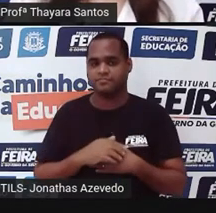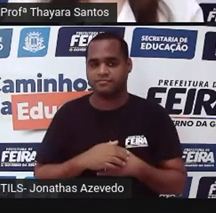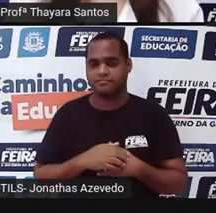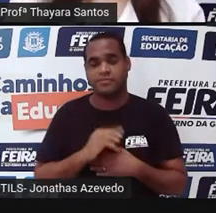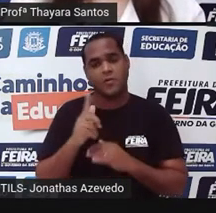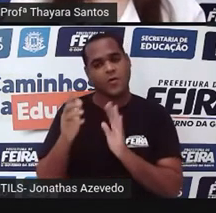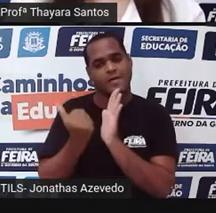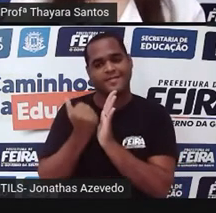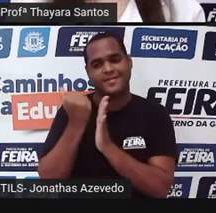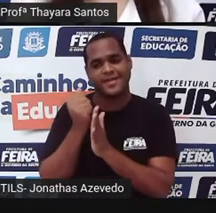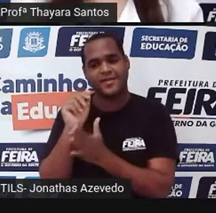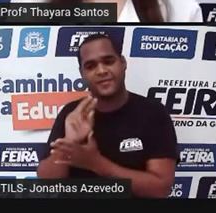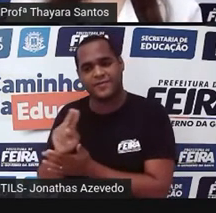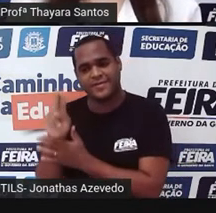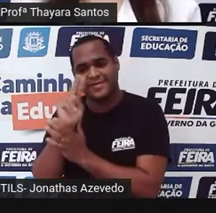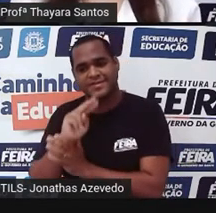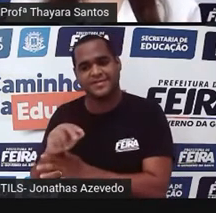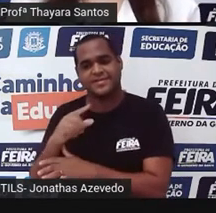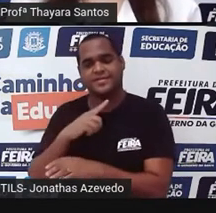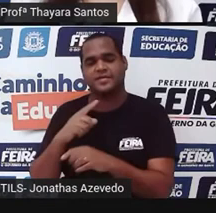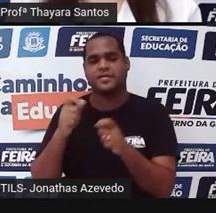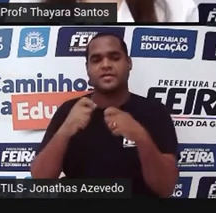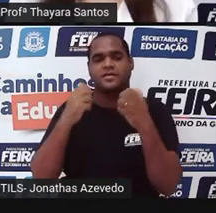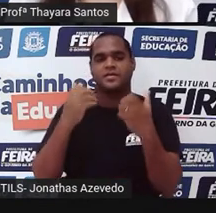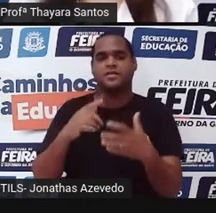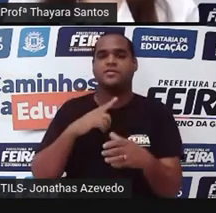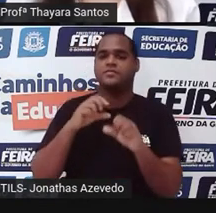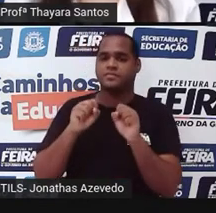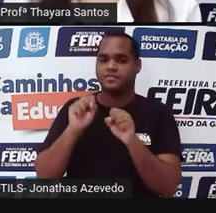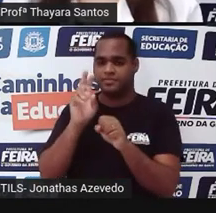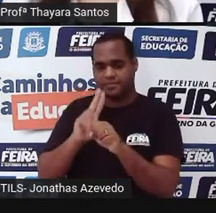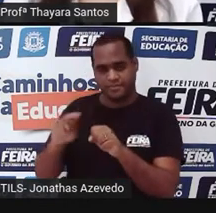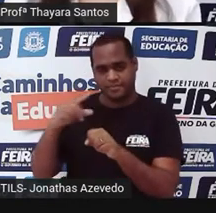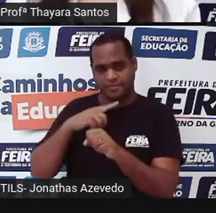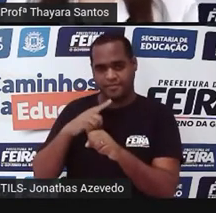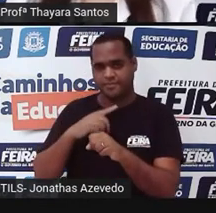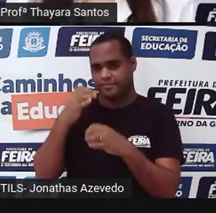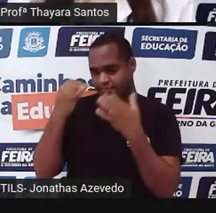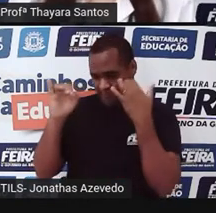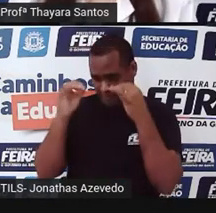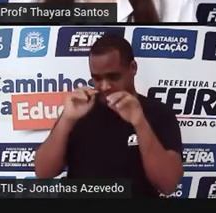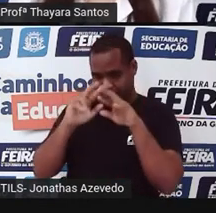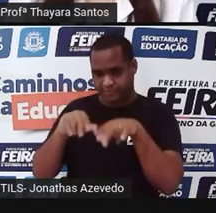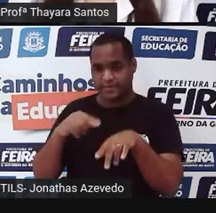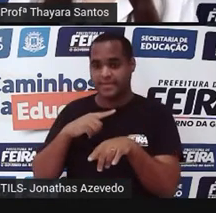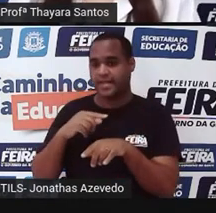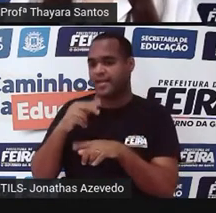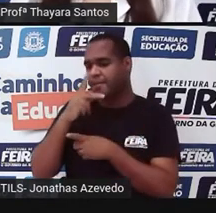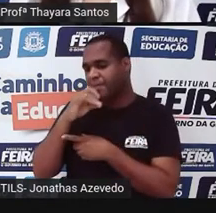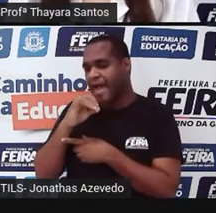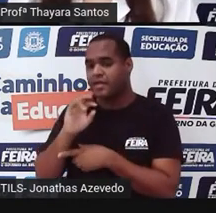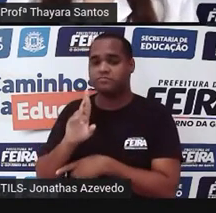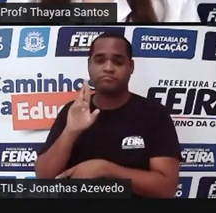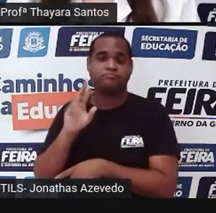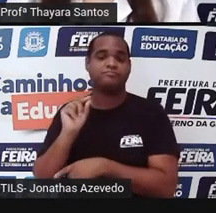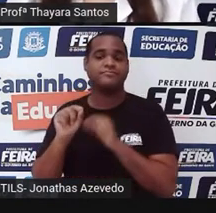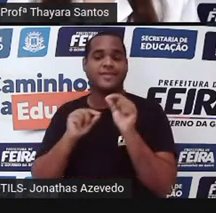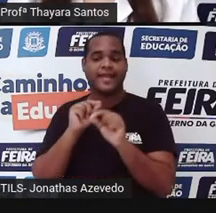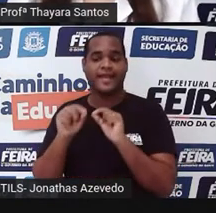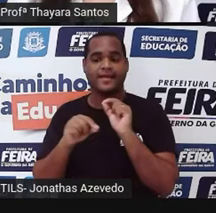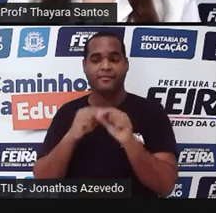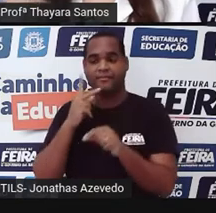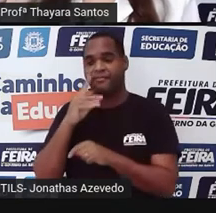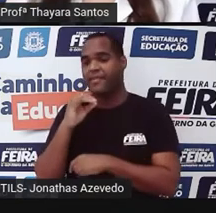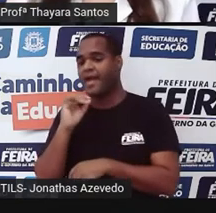além de ser utilizado pra isso, o mapeamento genético também pode ser utilizado pra identificação de paternidade, pra descobrir quem é o pai, pra